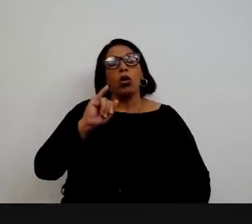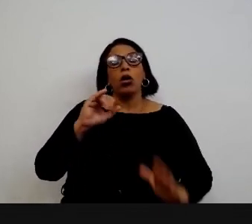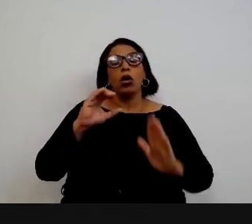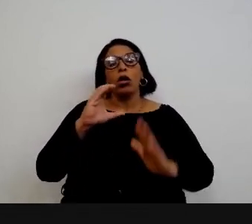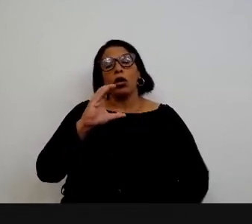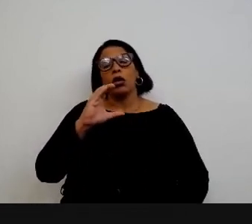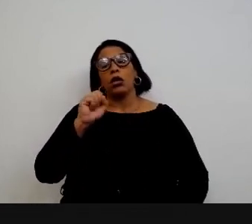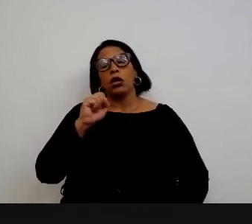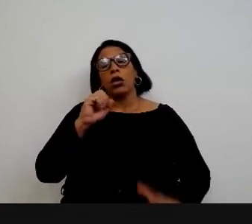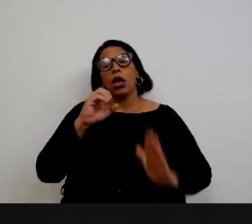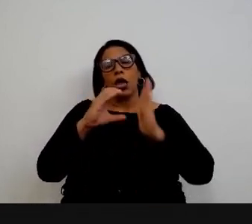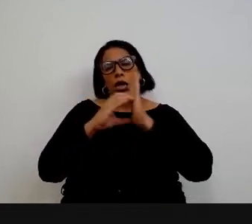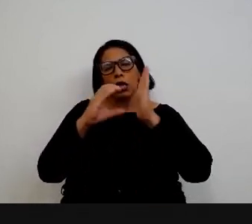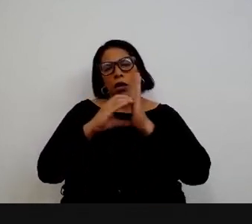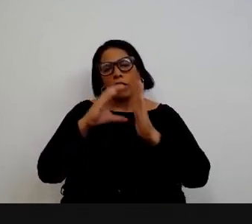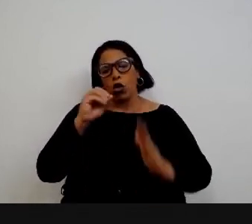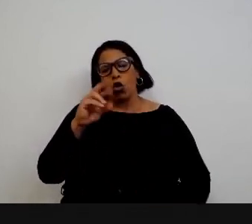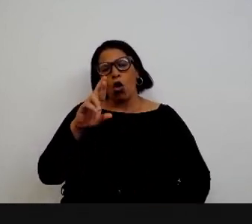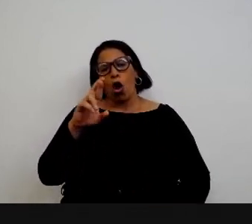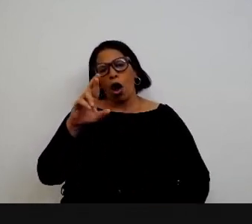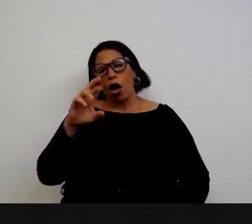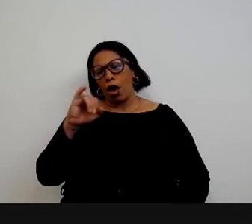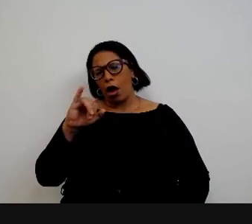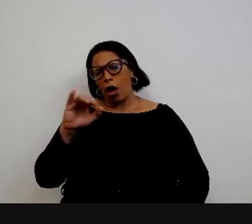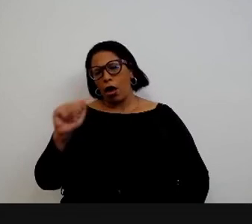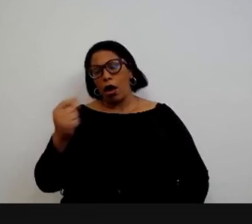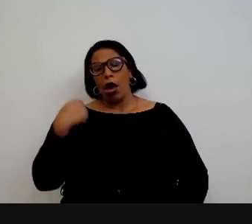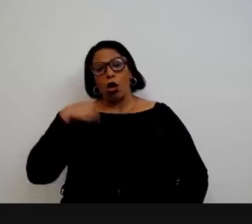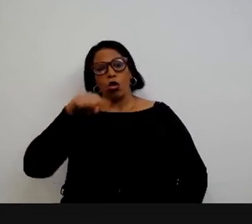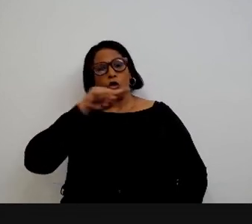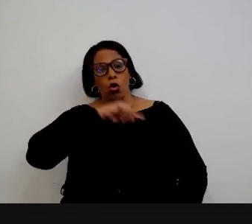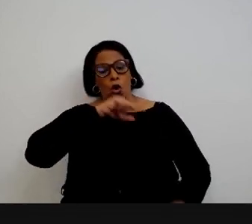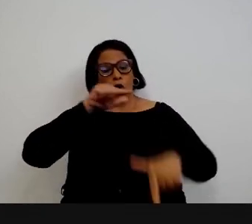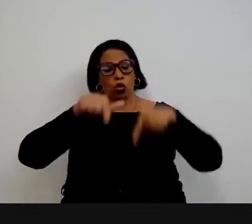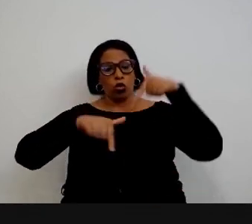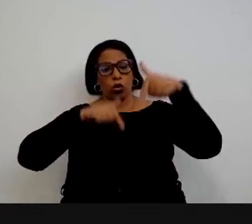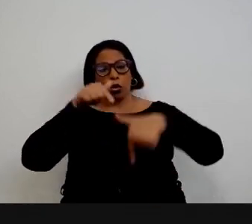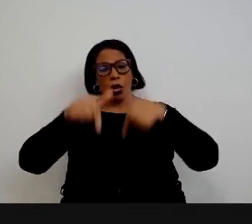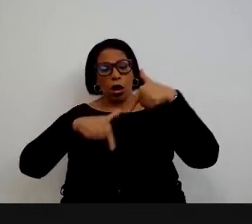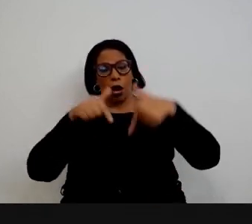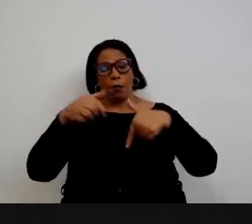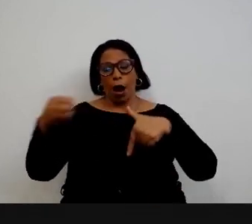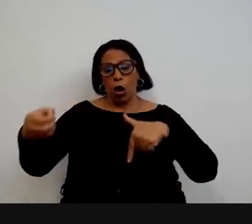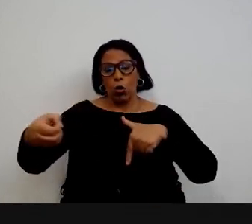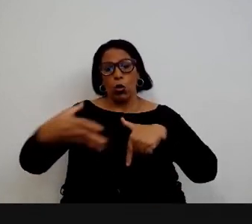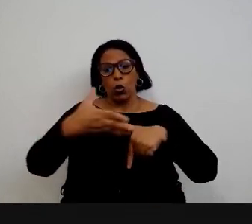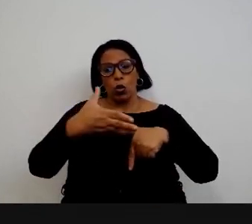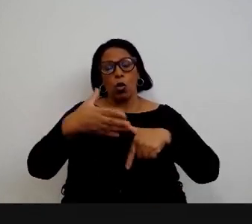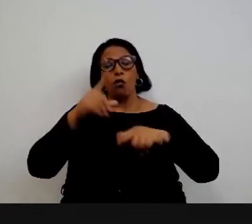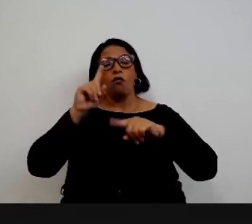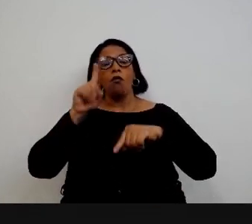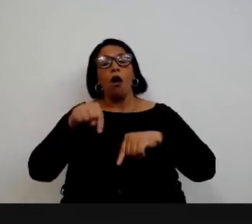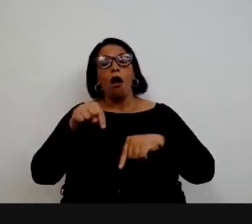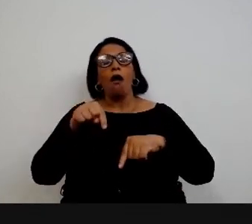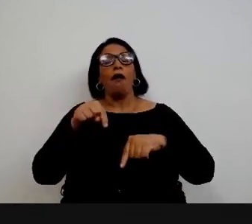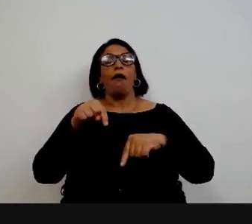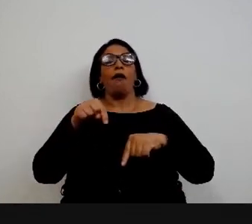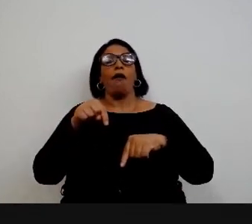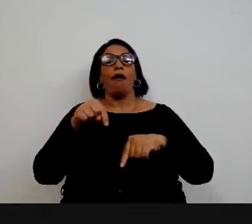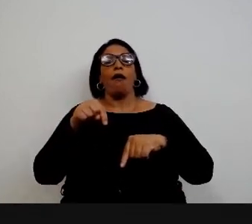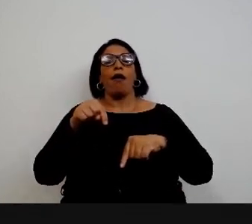Cezedelo Corrêa e o nosso o nosso laboratório de inovação em Genova ele tem esse